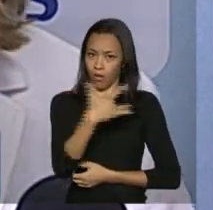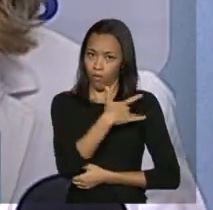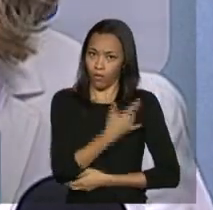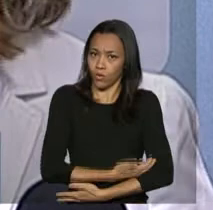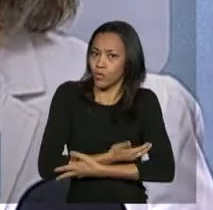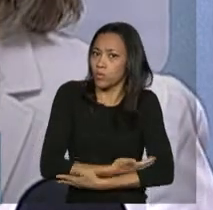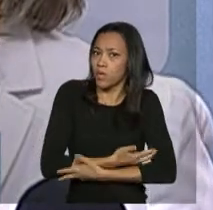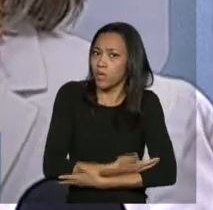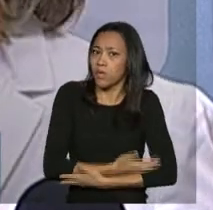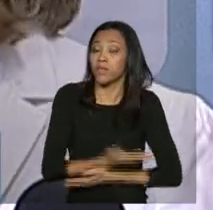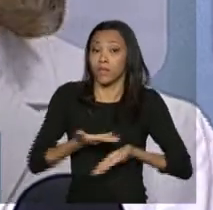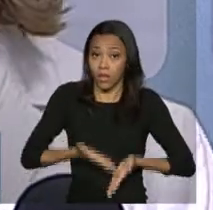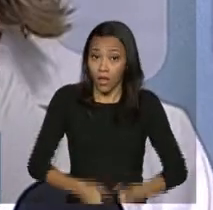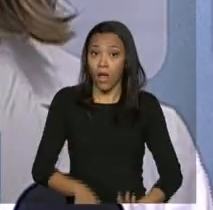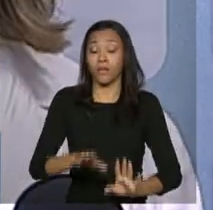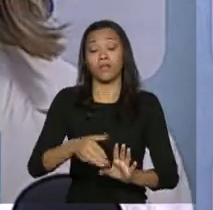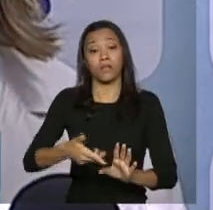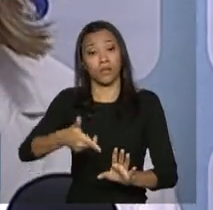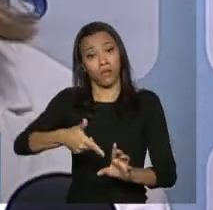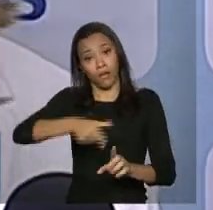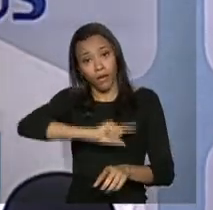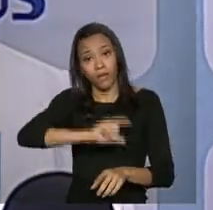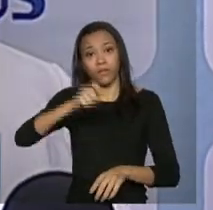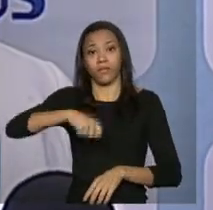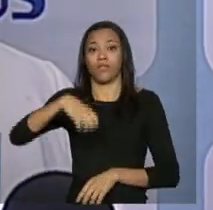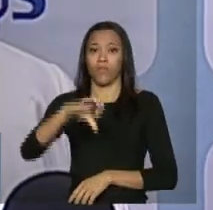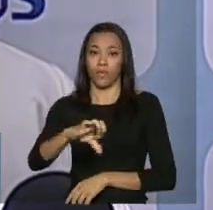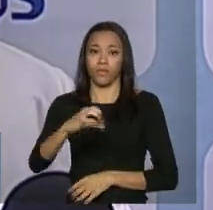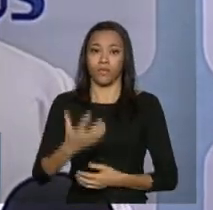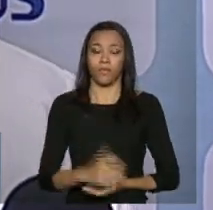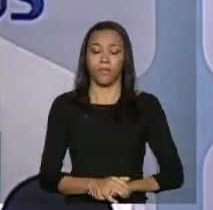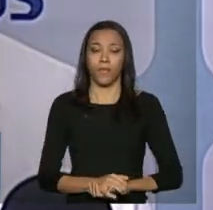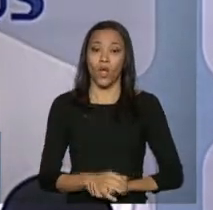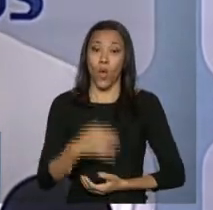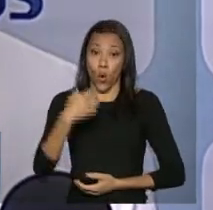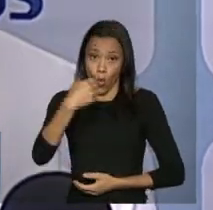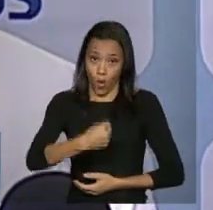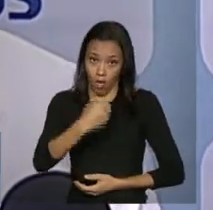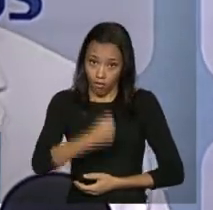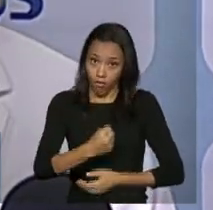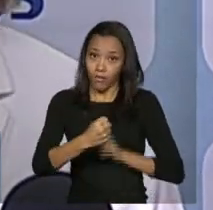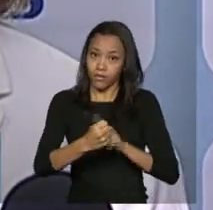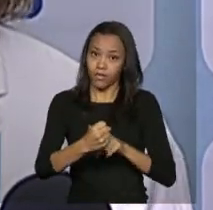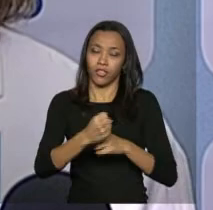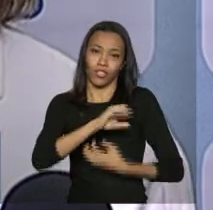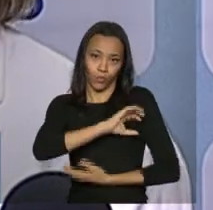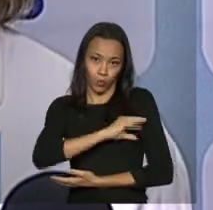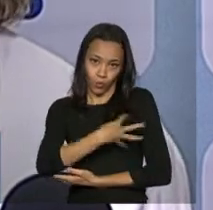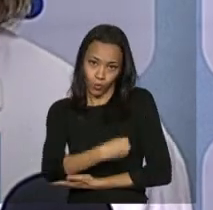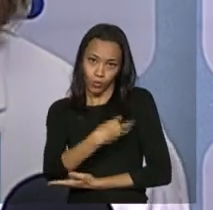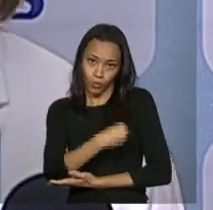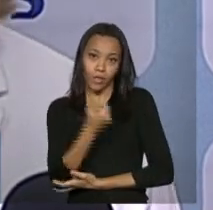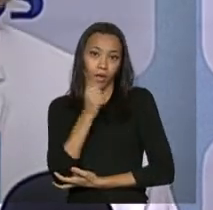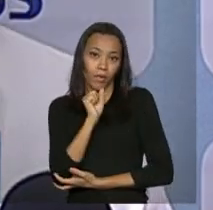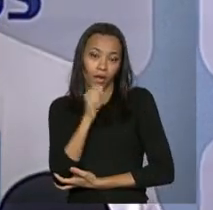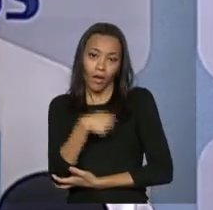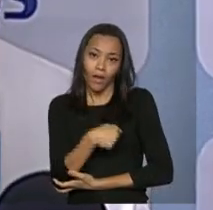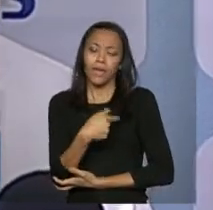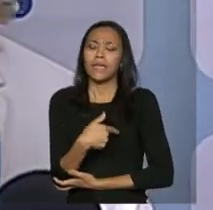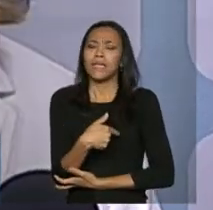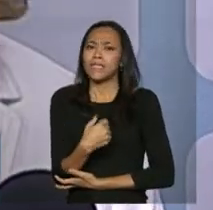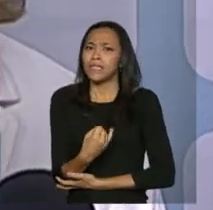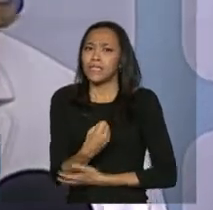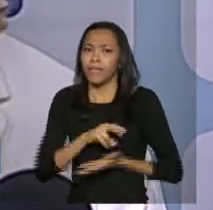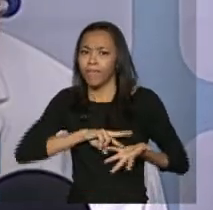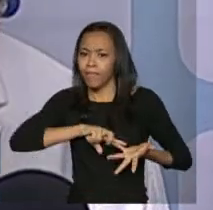benefícios do leite do bebê? Claro. O leite materno, além de ele ter toda uma característica adequada do ponto de vista nutricional, também